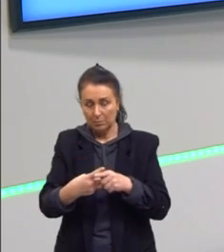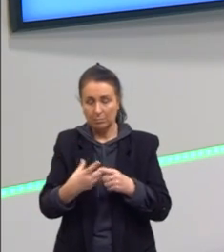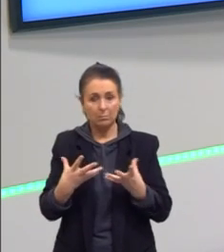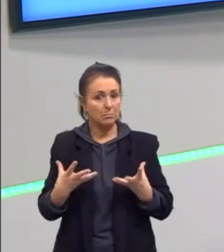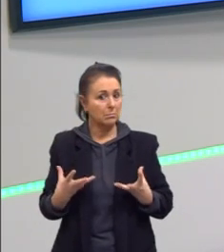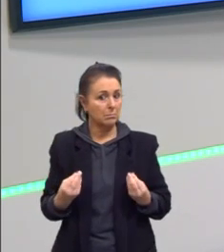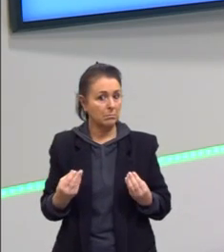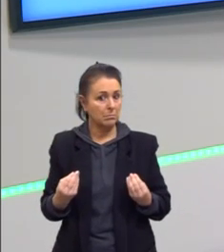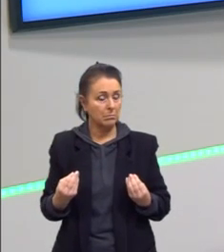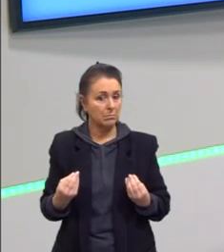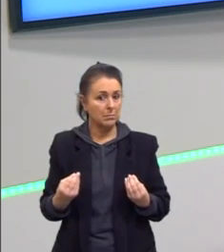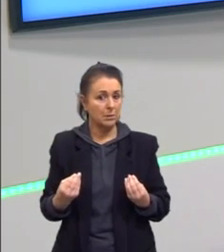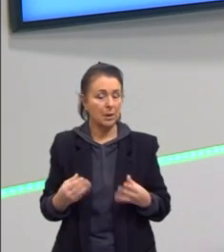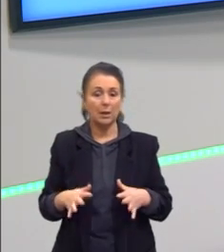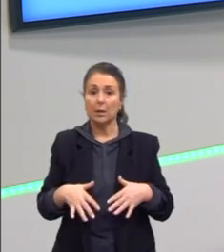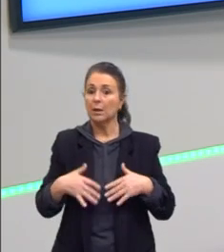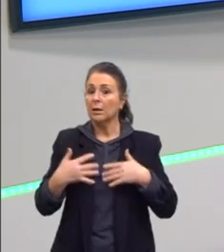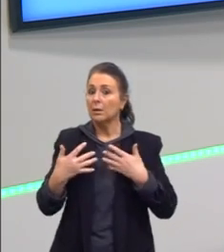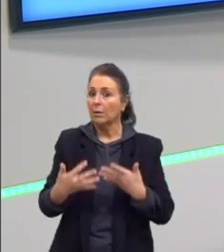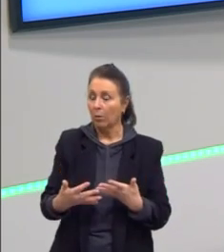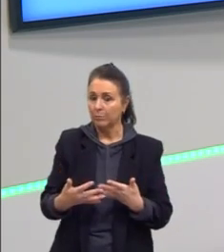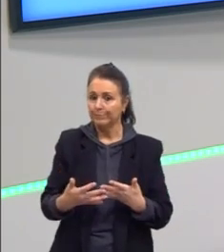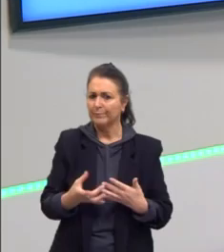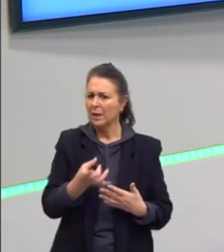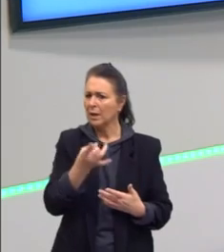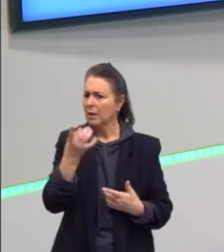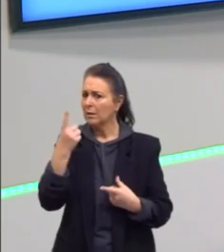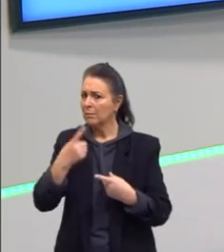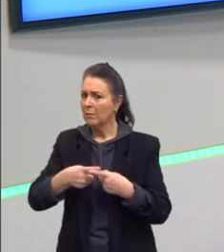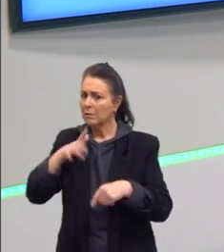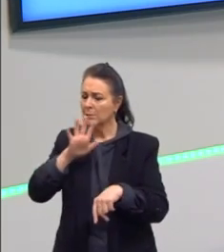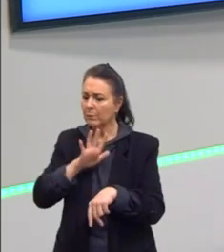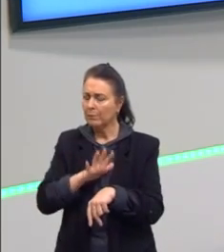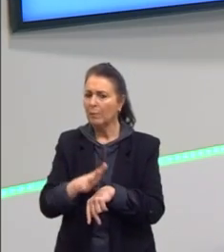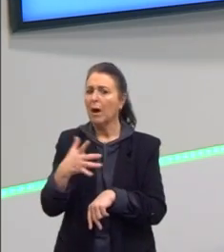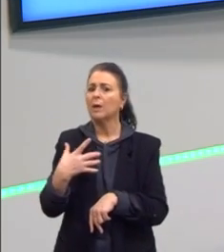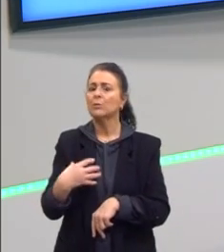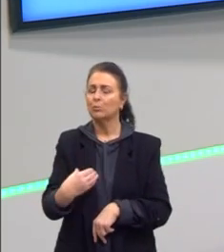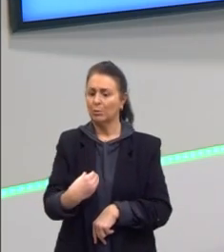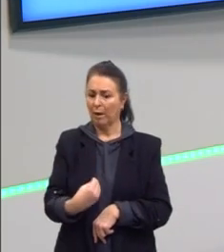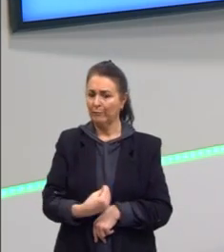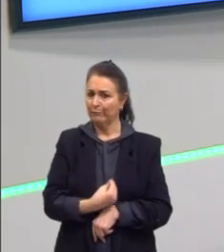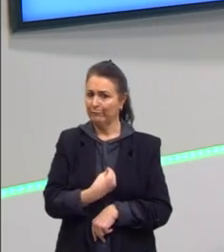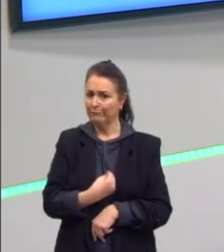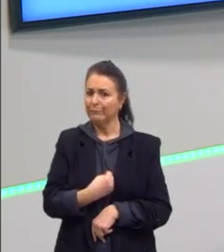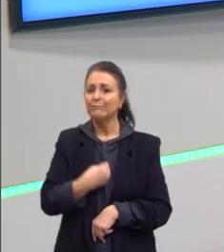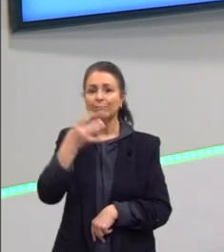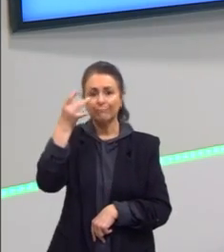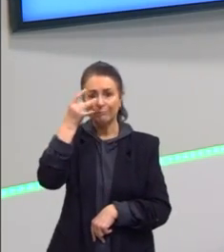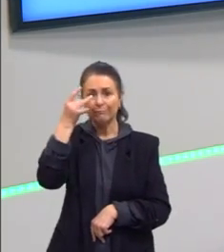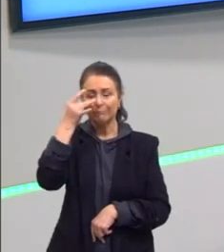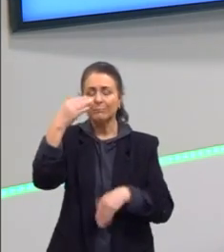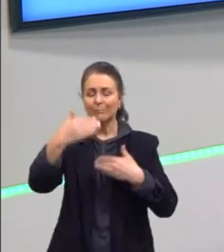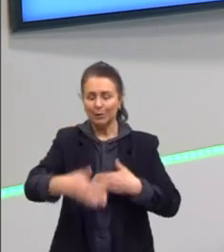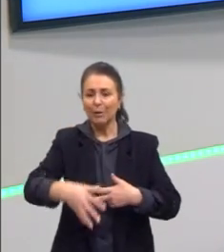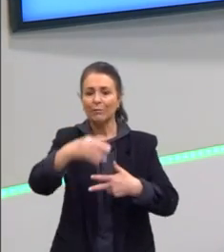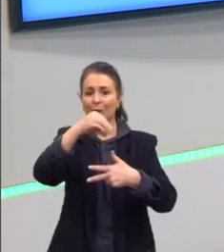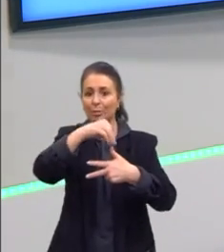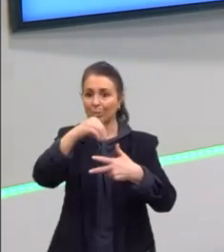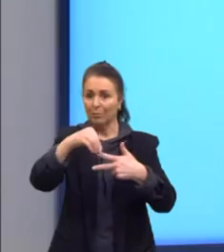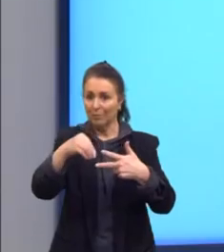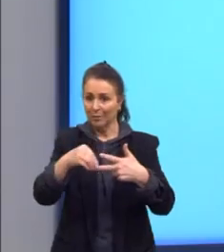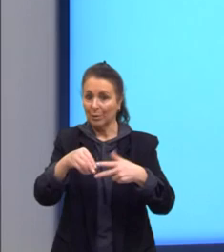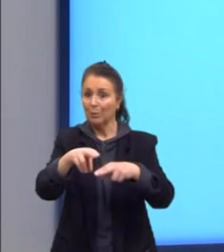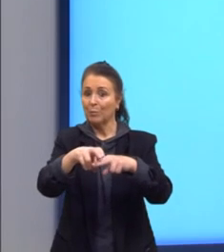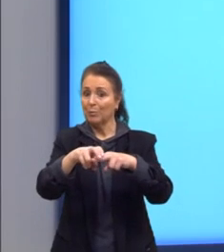muito sobre isso e que cada vez mais isso vai estar presente nas nossas provas do Enem. E, tanto,